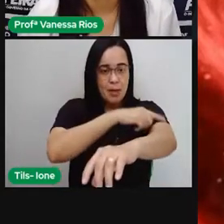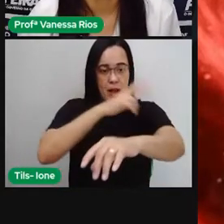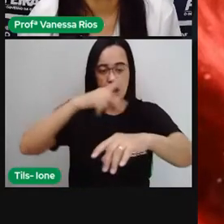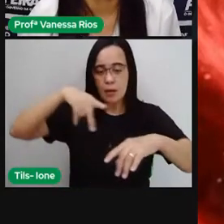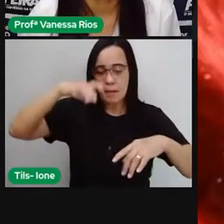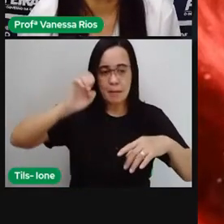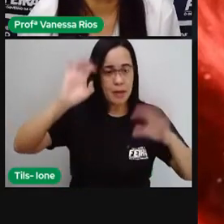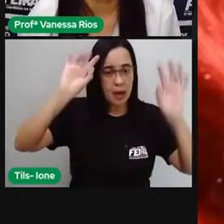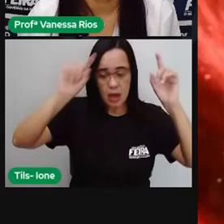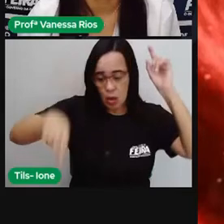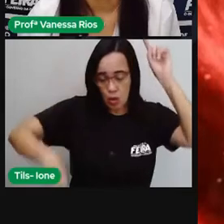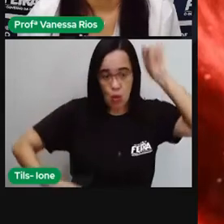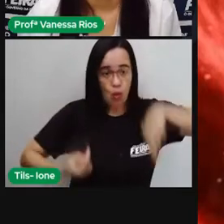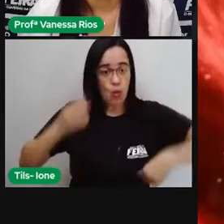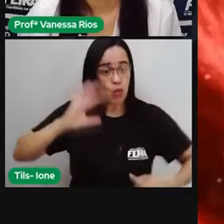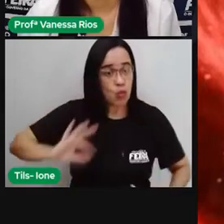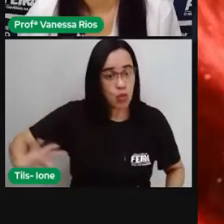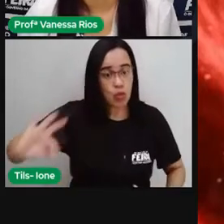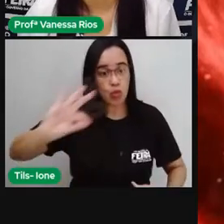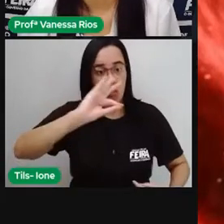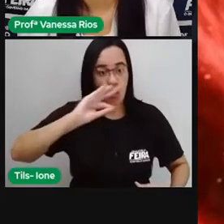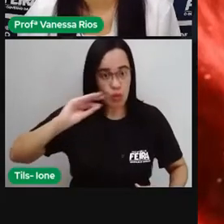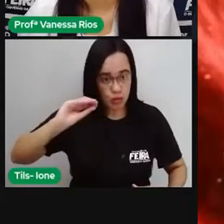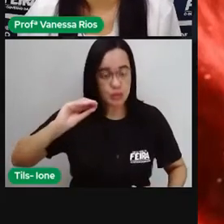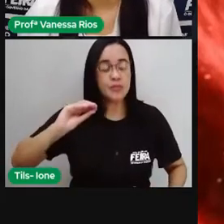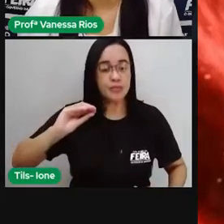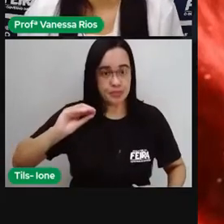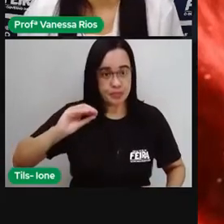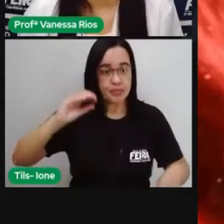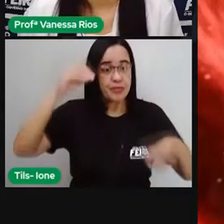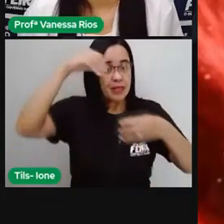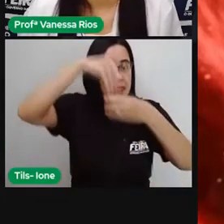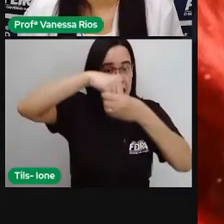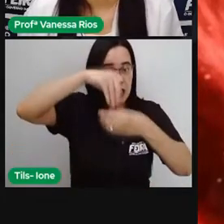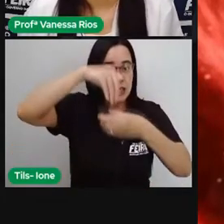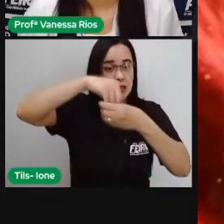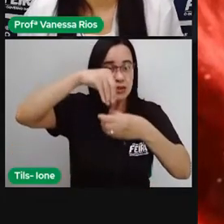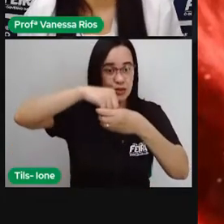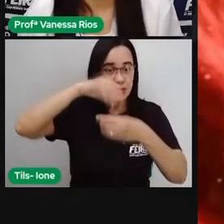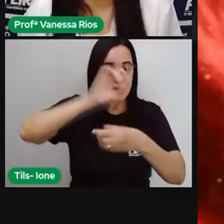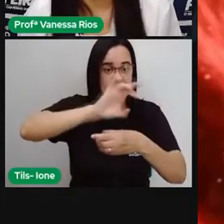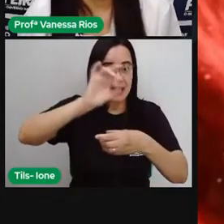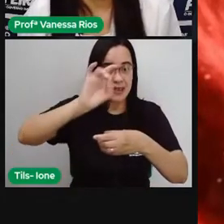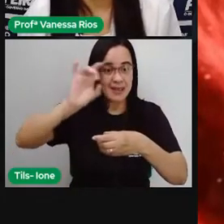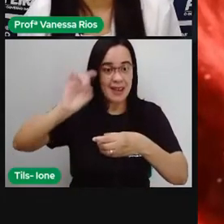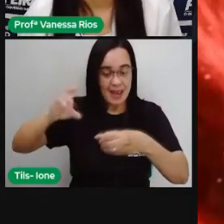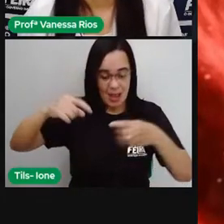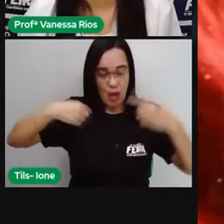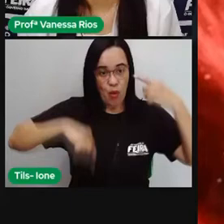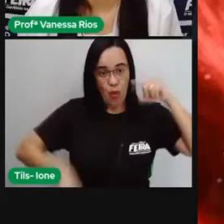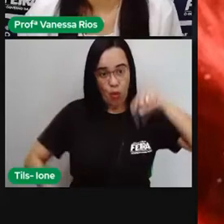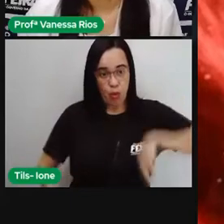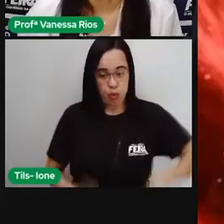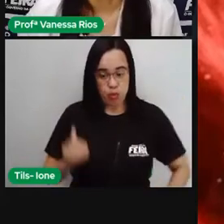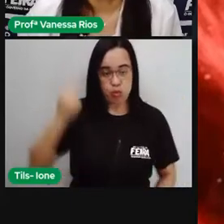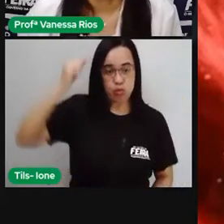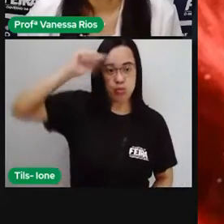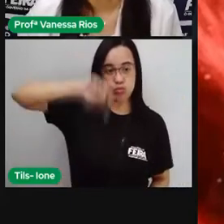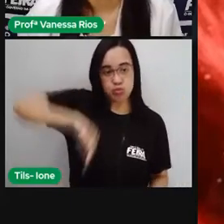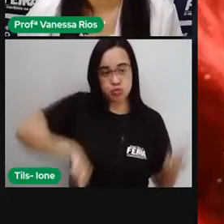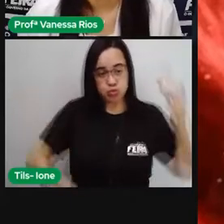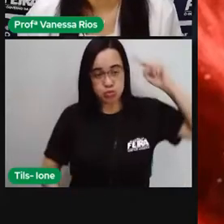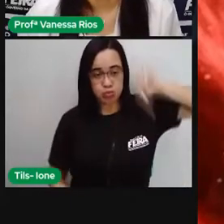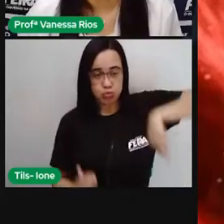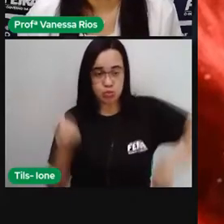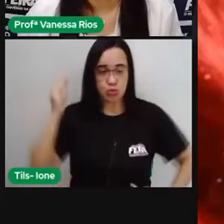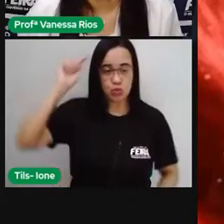as partes do nosso corpo, os órgãos, né? A gente vê aí o sangue passando e fazendo aí o seu papel,